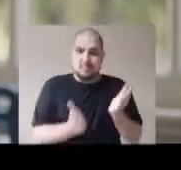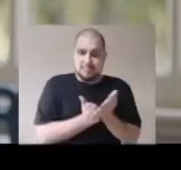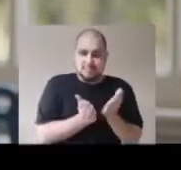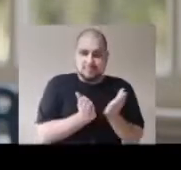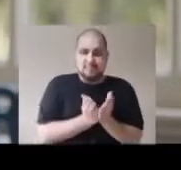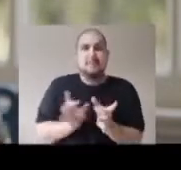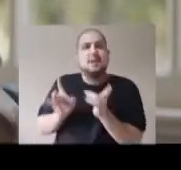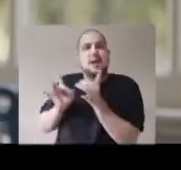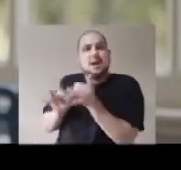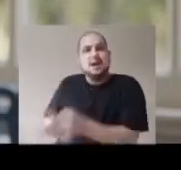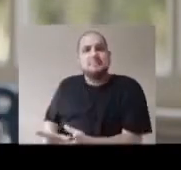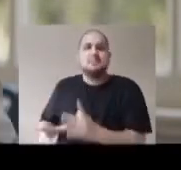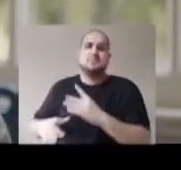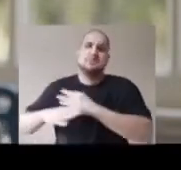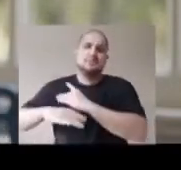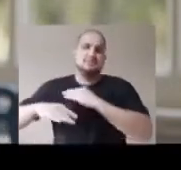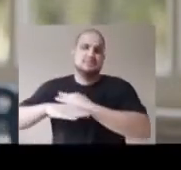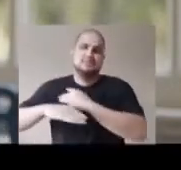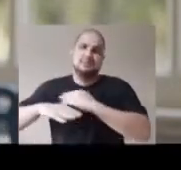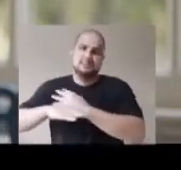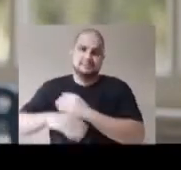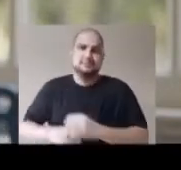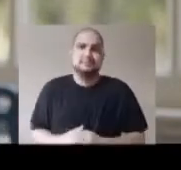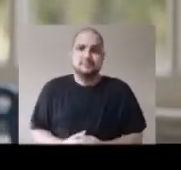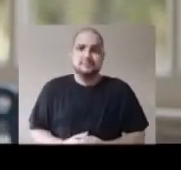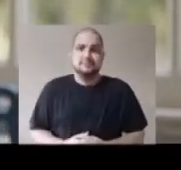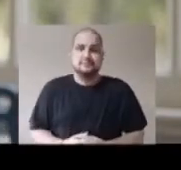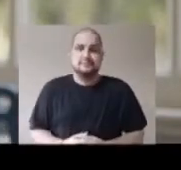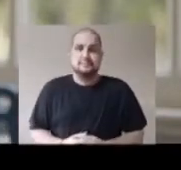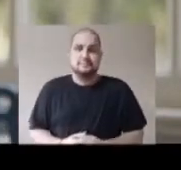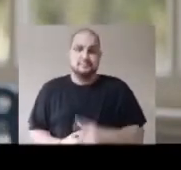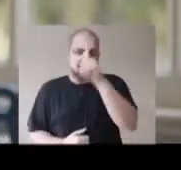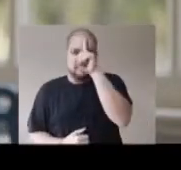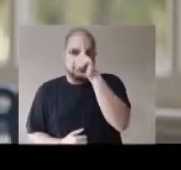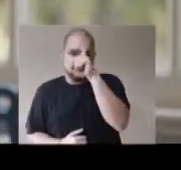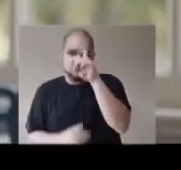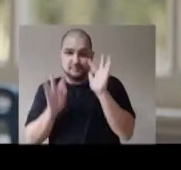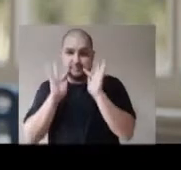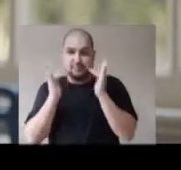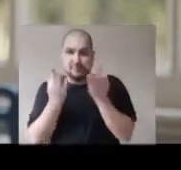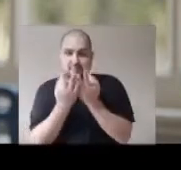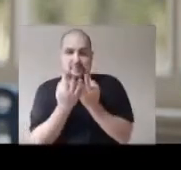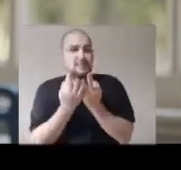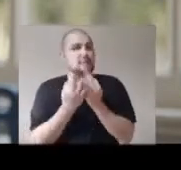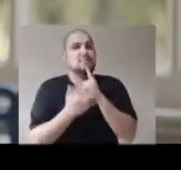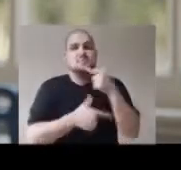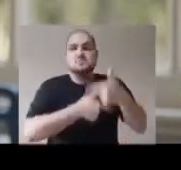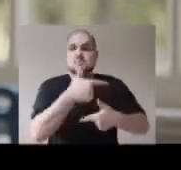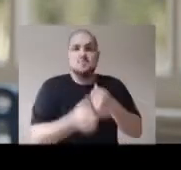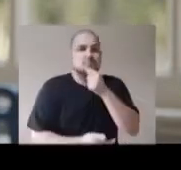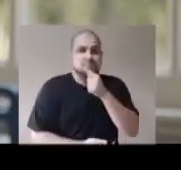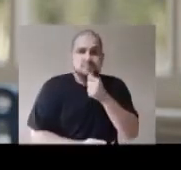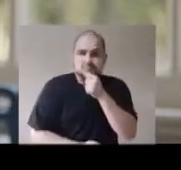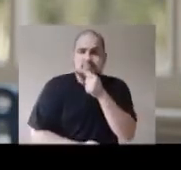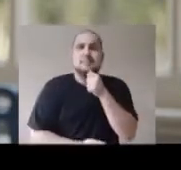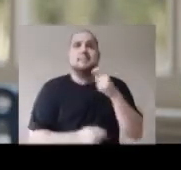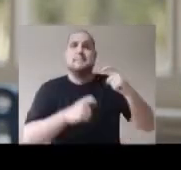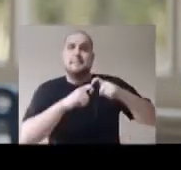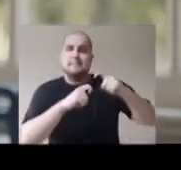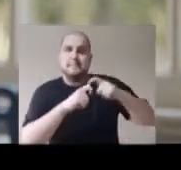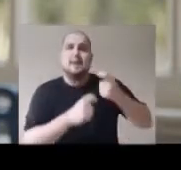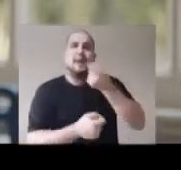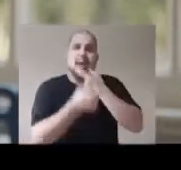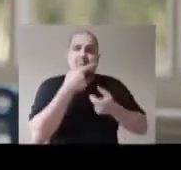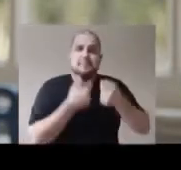governo Crivella abandonou a cidade desde que assumiu a prefeitura. As clínicas da família não funcionam, faltam